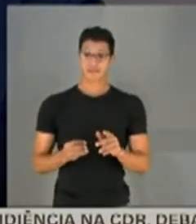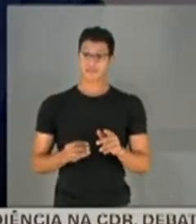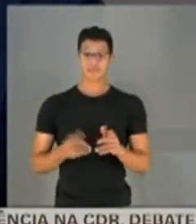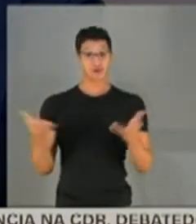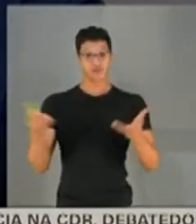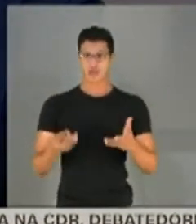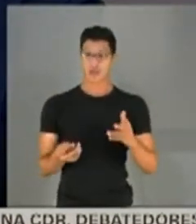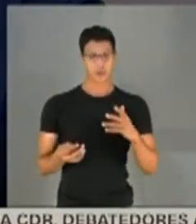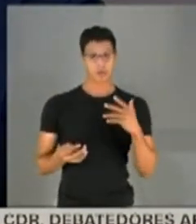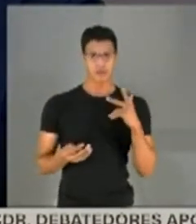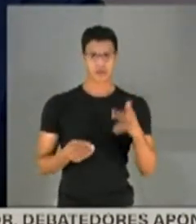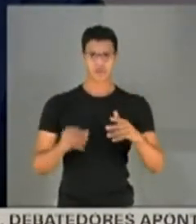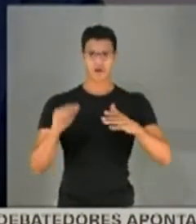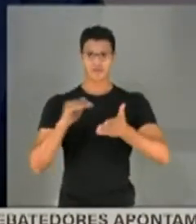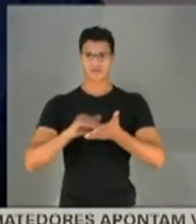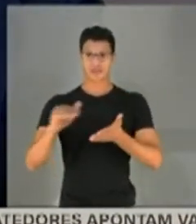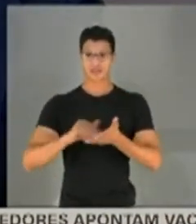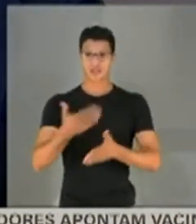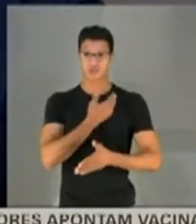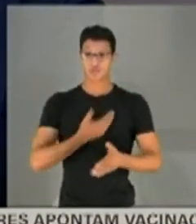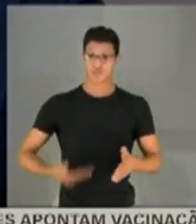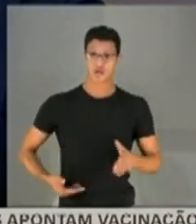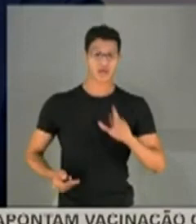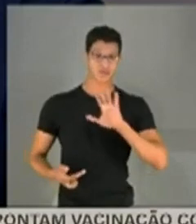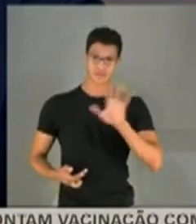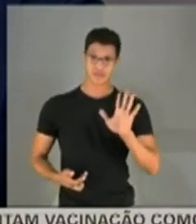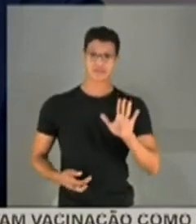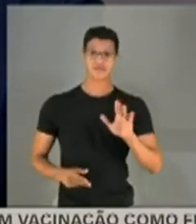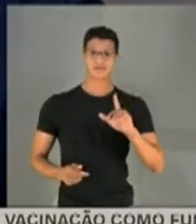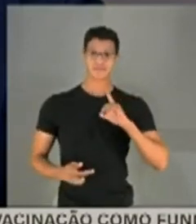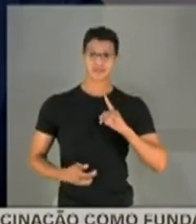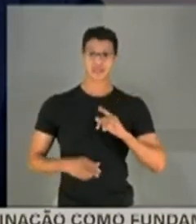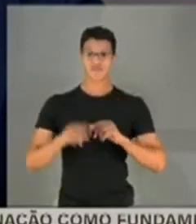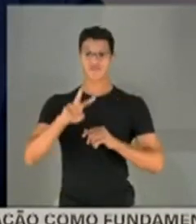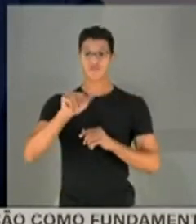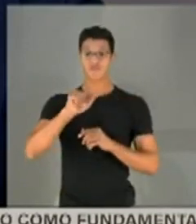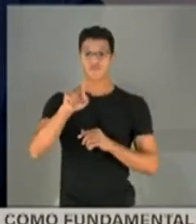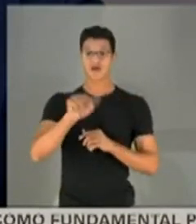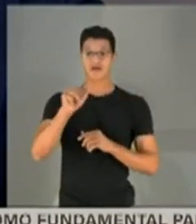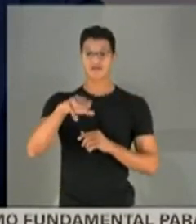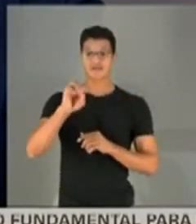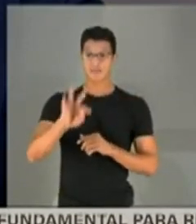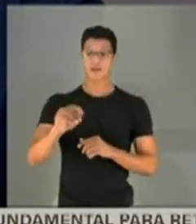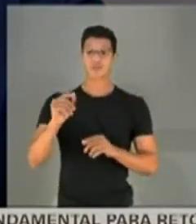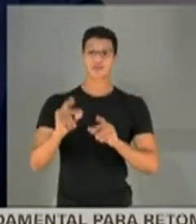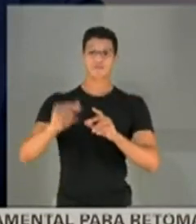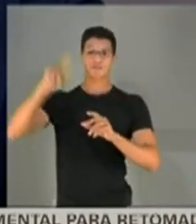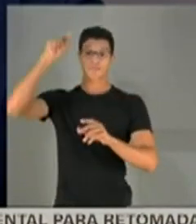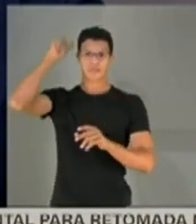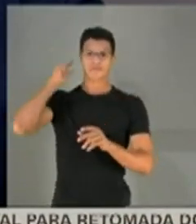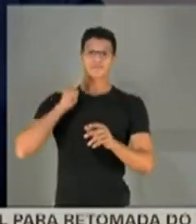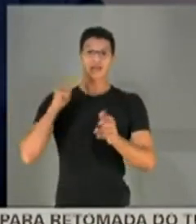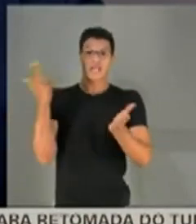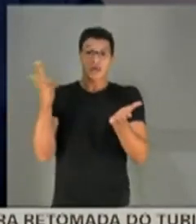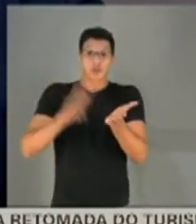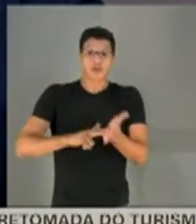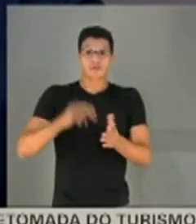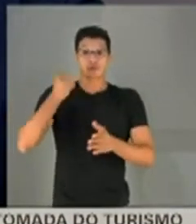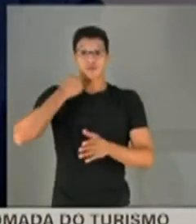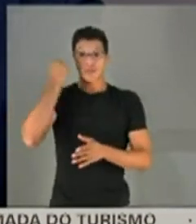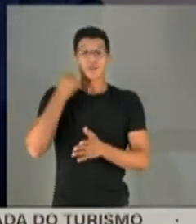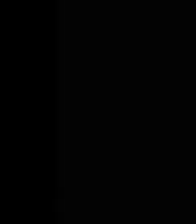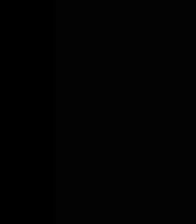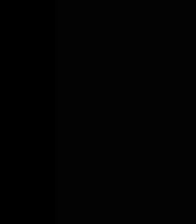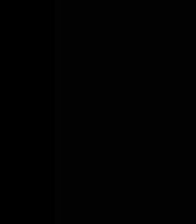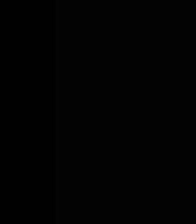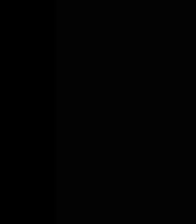agora, enquanto estou secretária de governo. E houve um vazamento. Nessa época, isso era constatação, senador, de